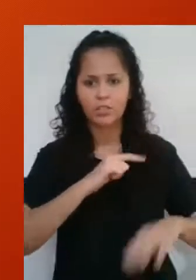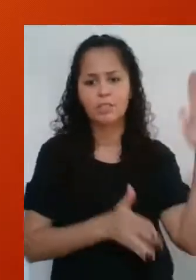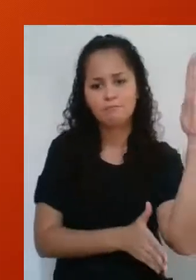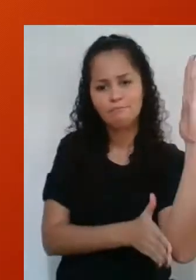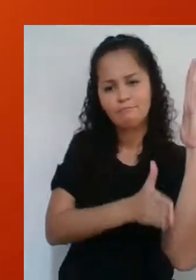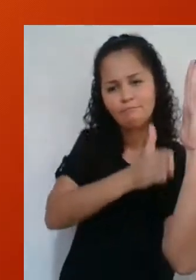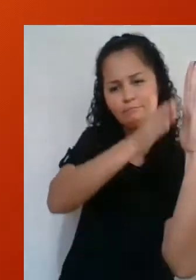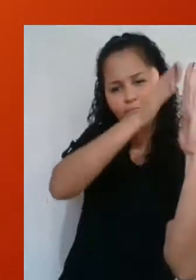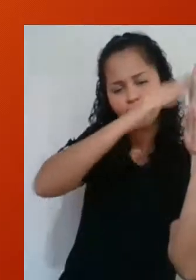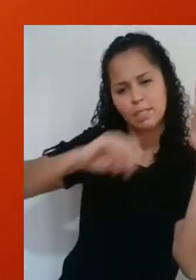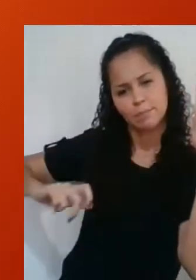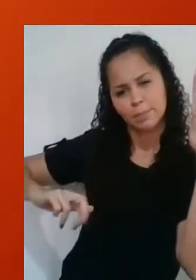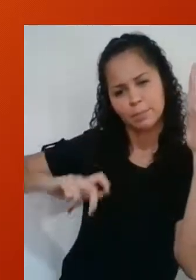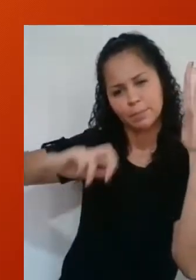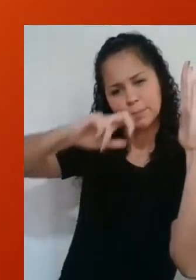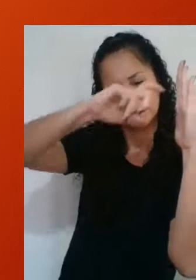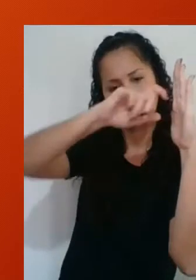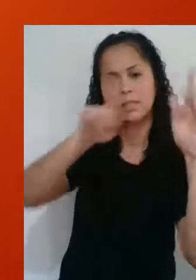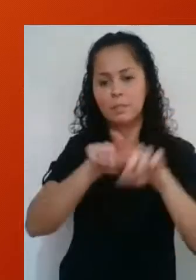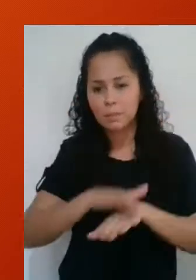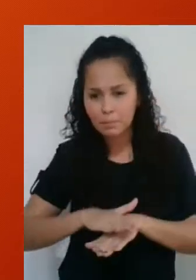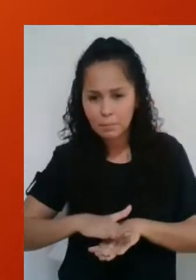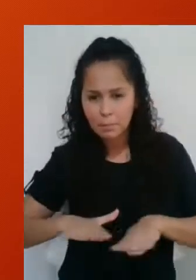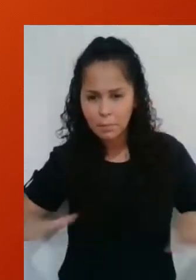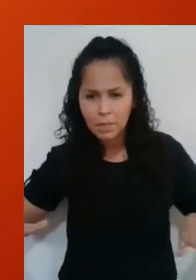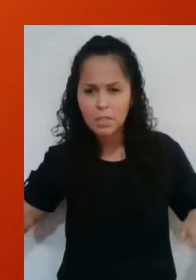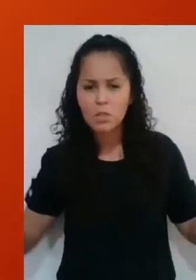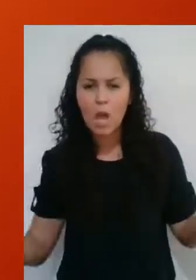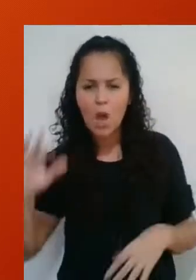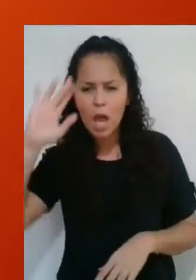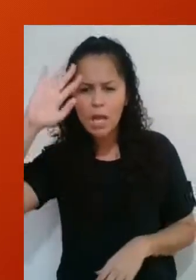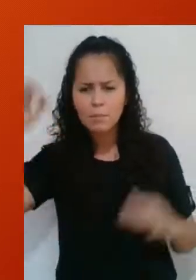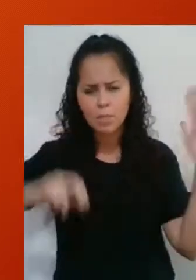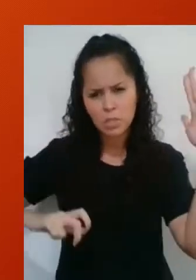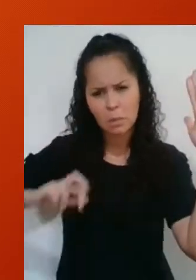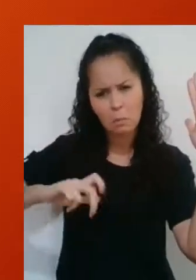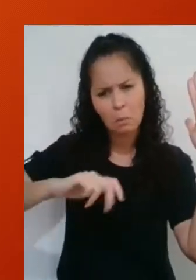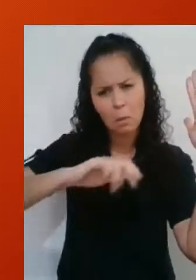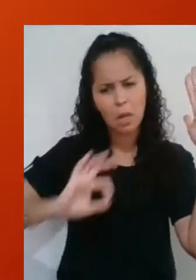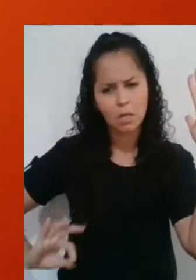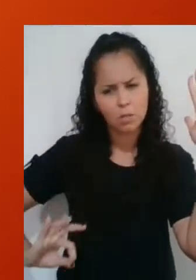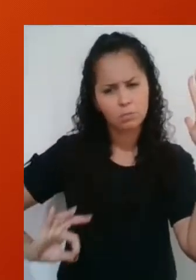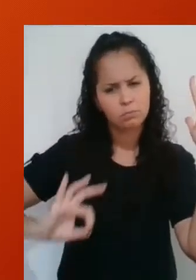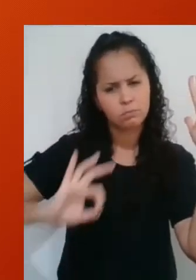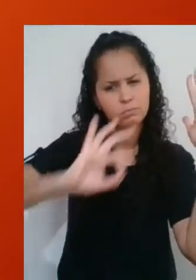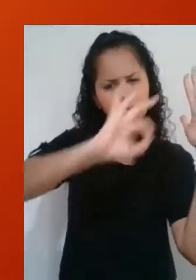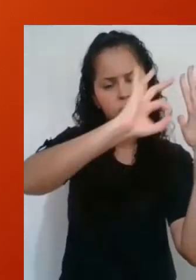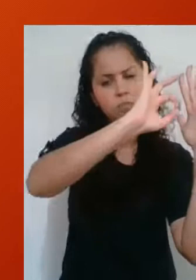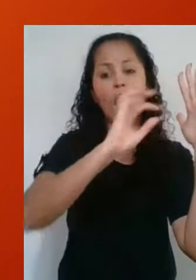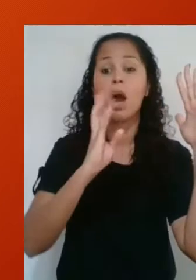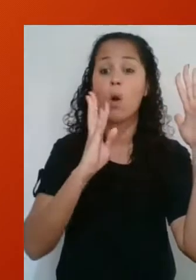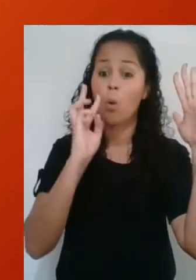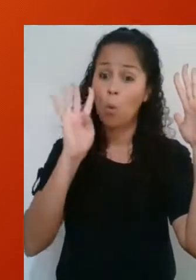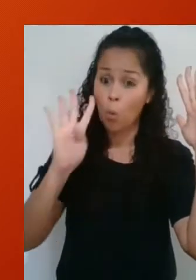parede vertical sobre um piso horizontal. Imaginemos que o comprimento da escada seja 4 metros. Portanto,